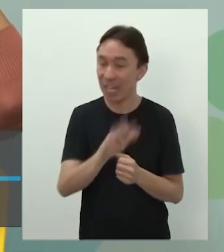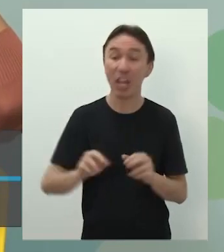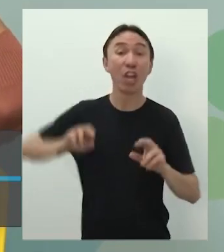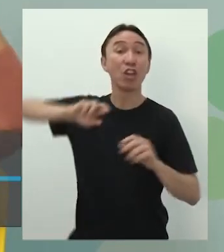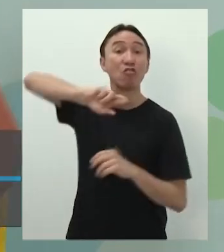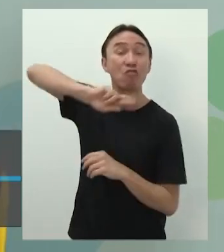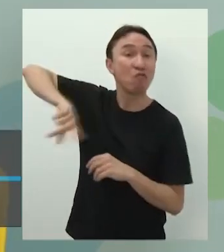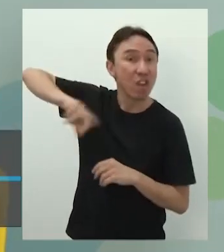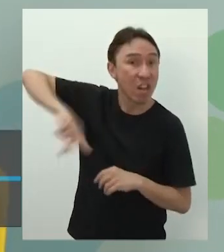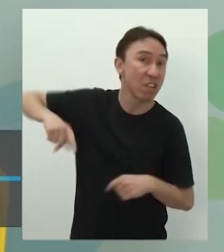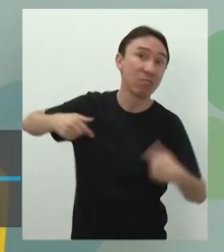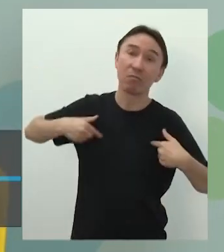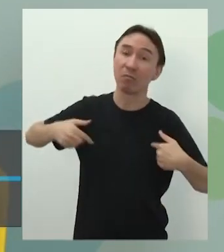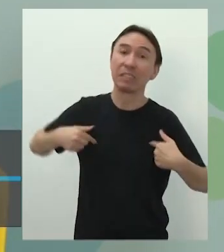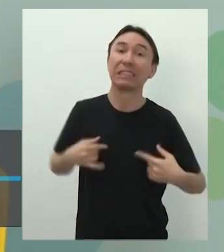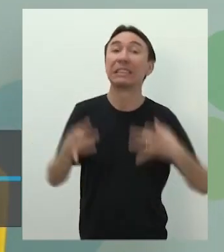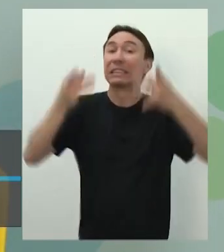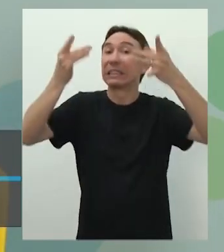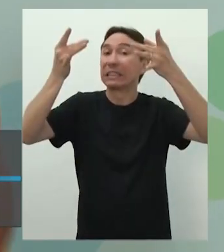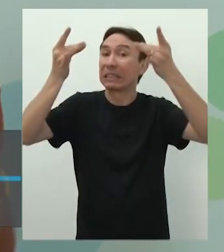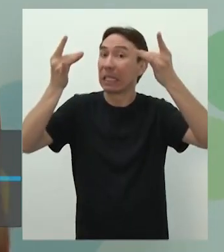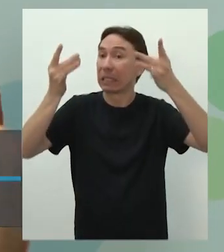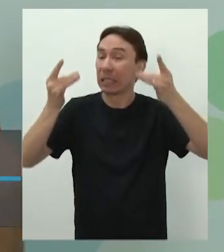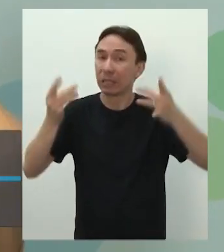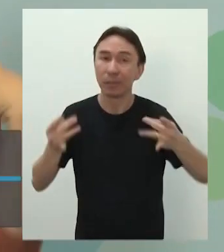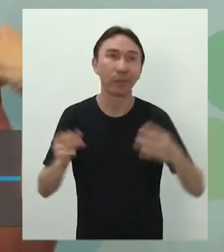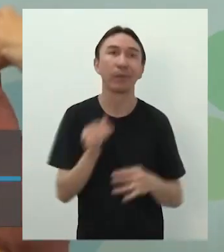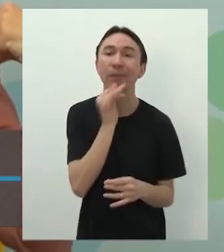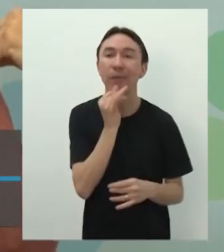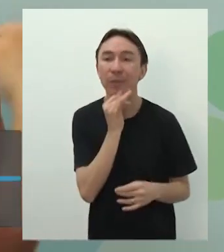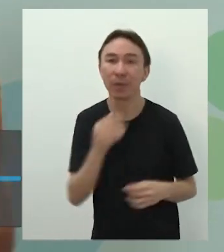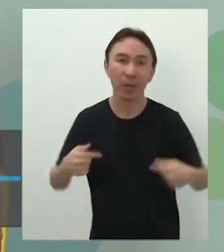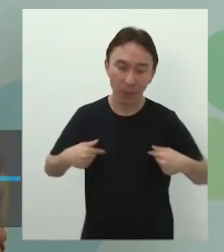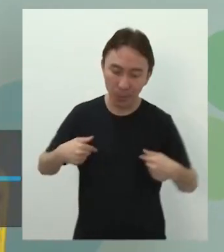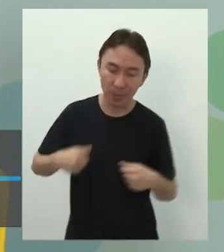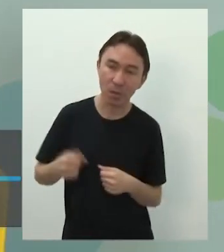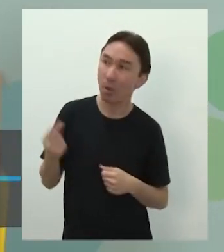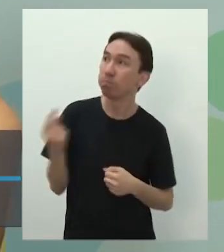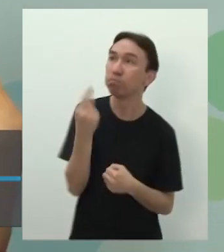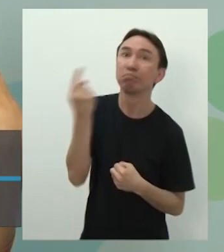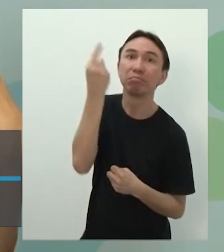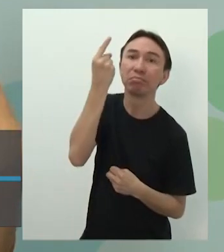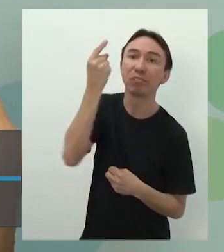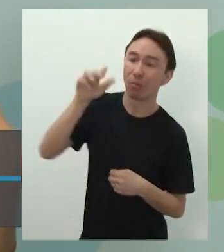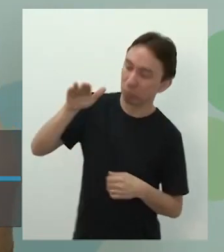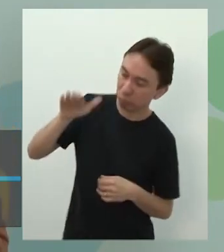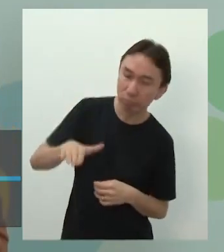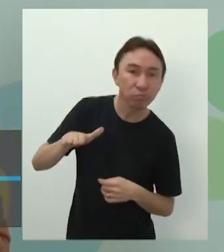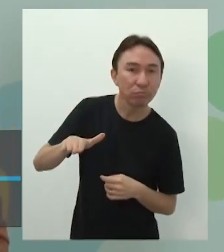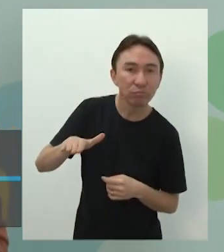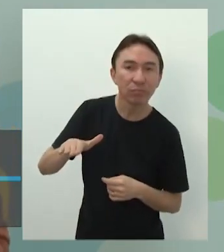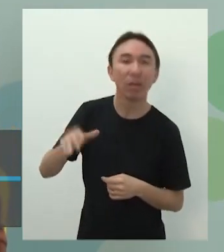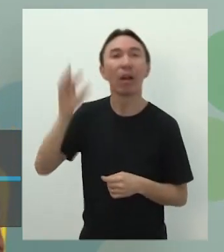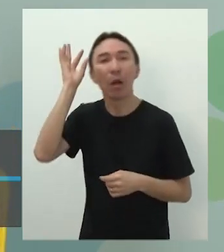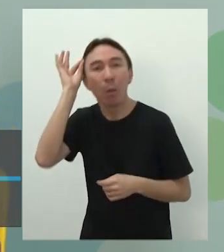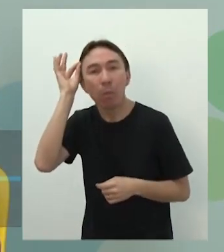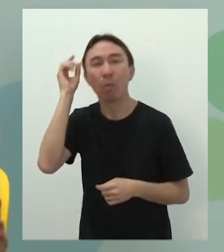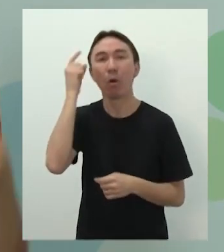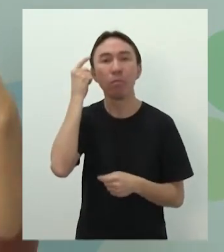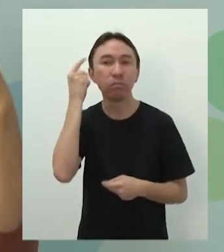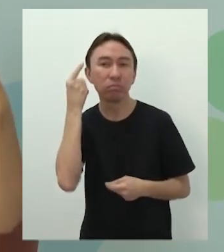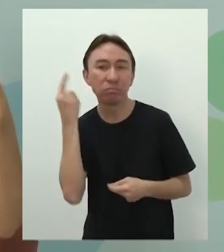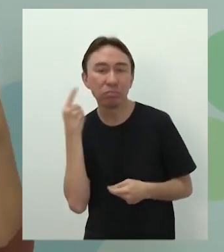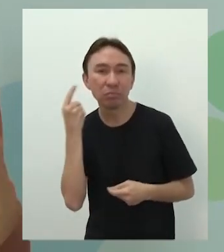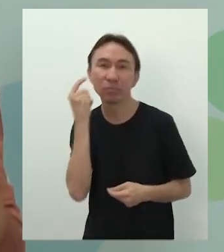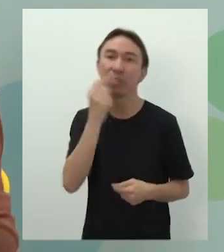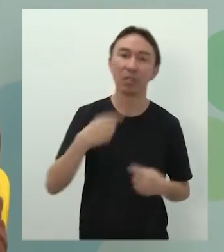cabelos encaracolados, estou de óculos com armação dourada, estou hoje com um cardigan de lã, assim, marrom,